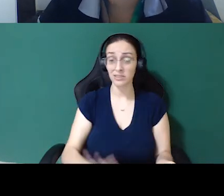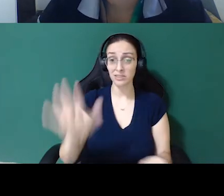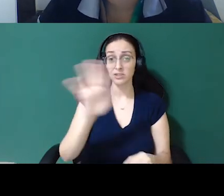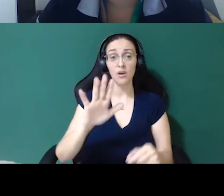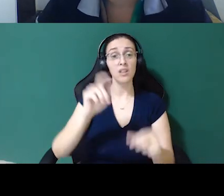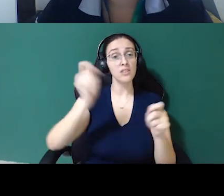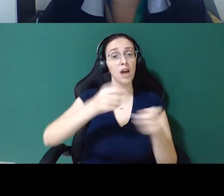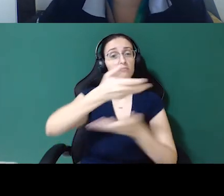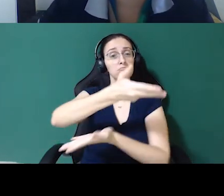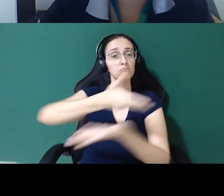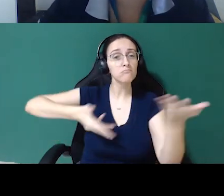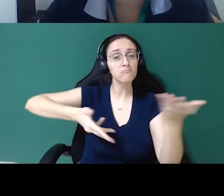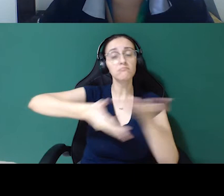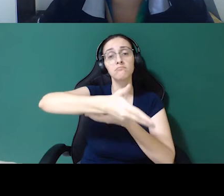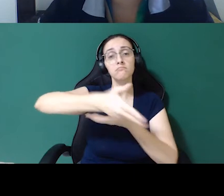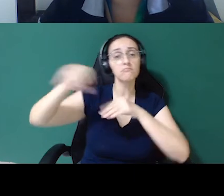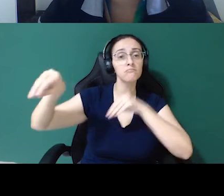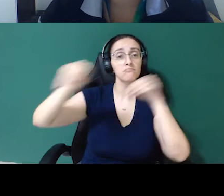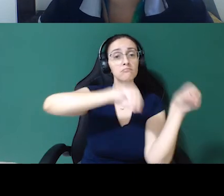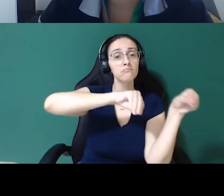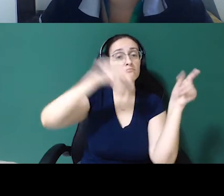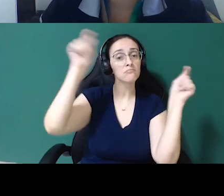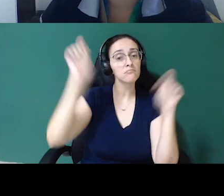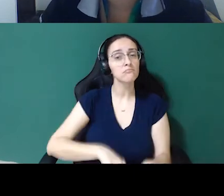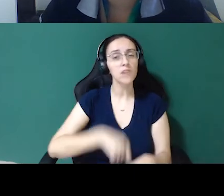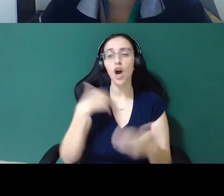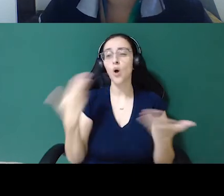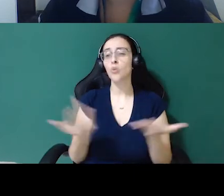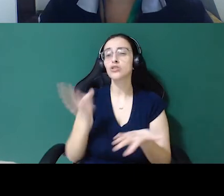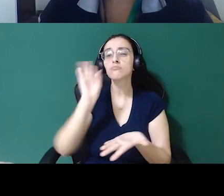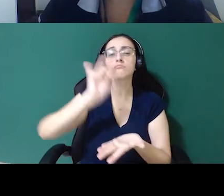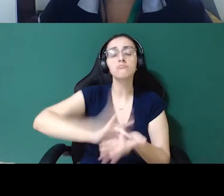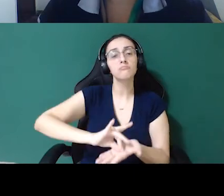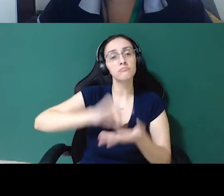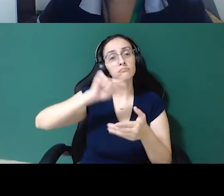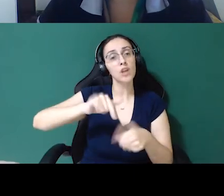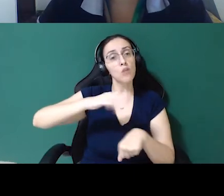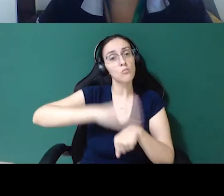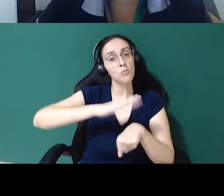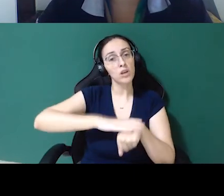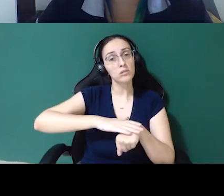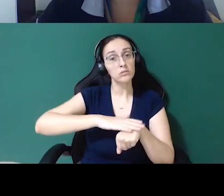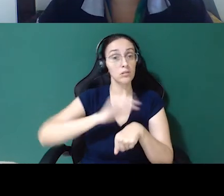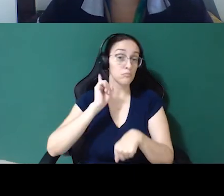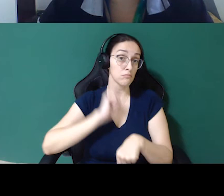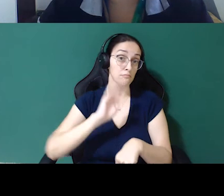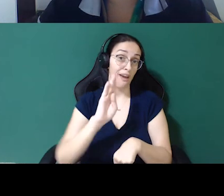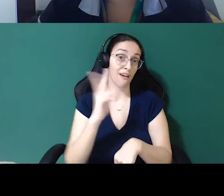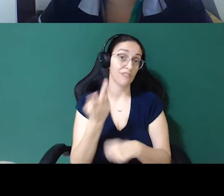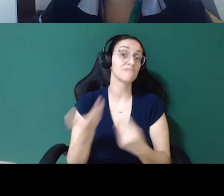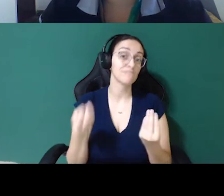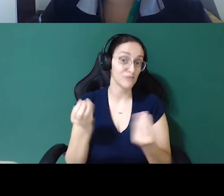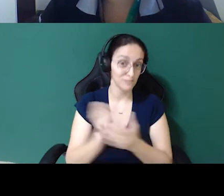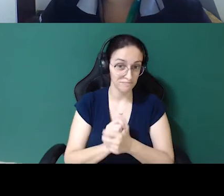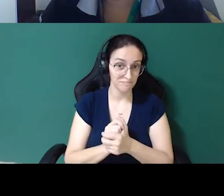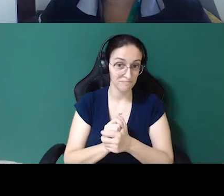intercâmbio entre comunidades? Olha, qual que é a realidade hoje do cenário aqui de Belo Horizonte? Qual que é